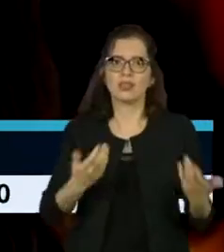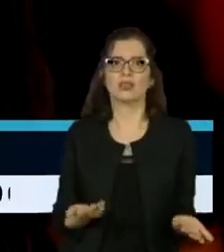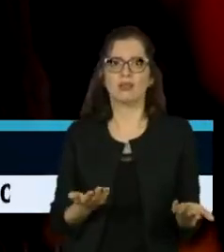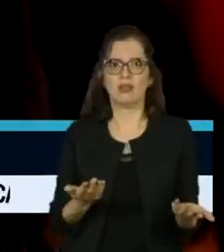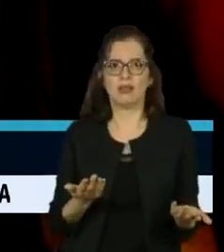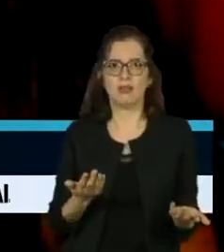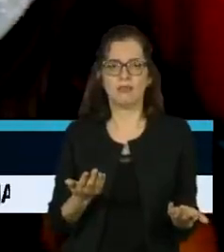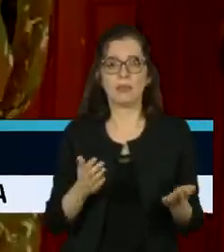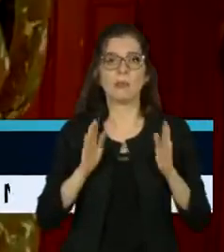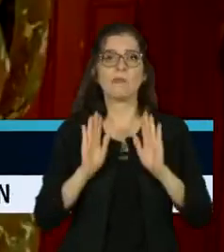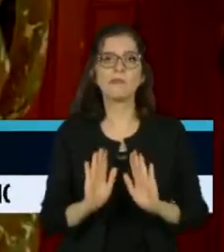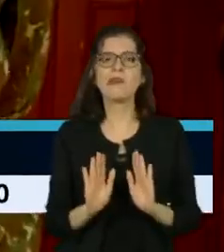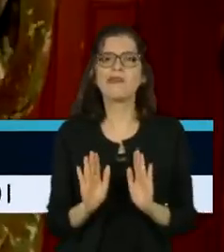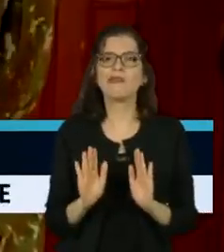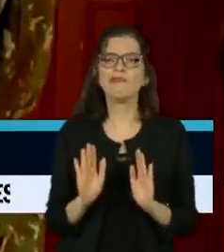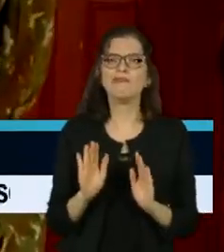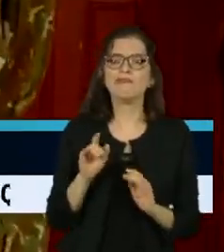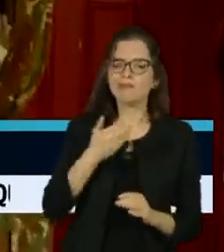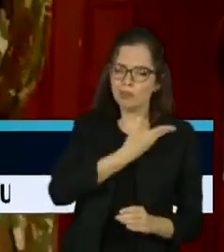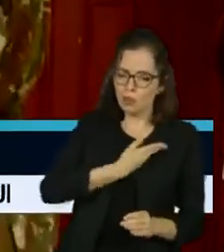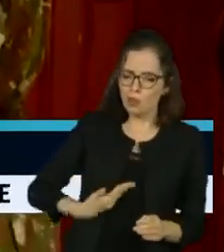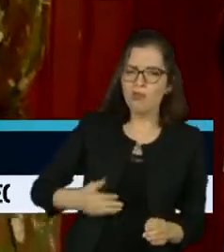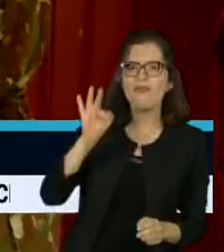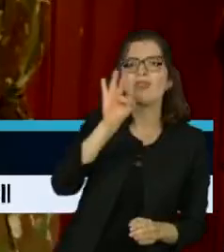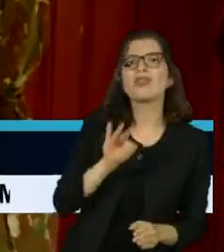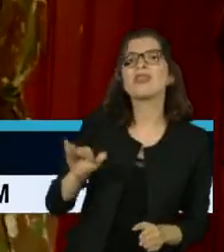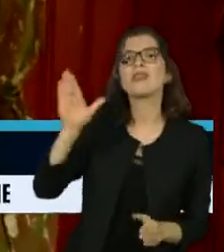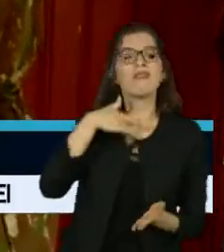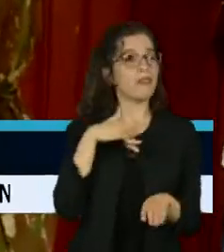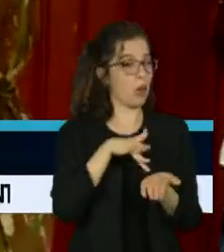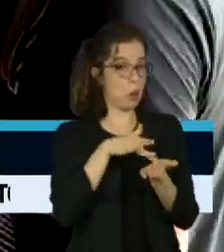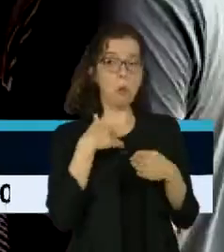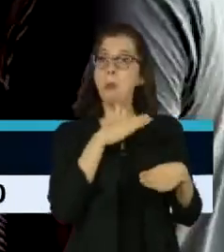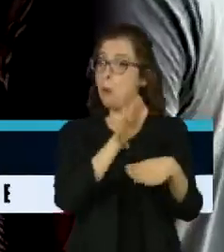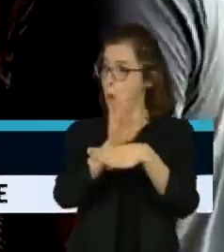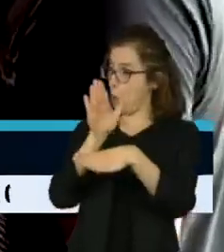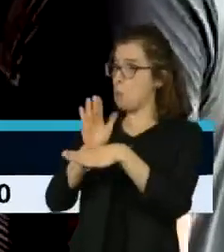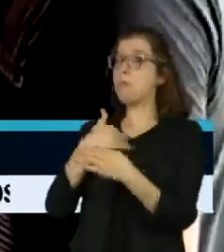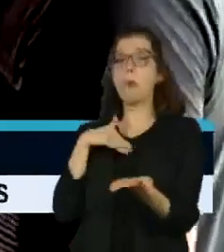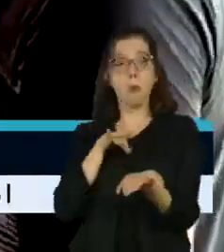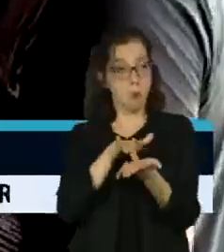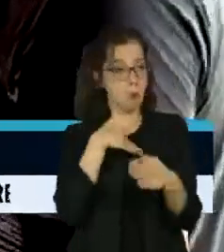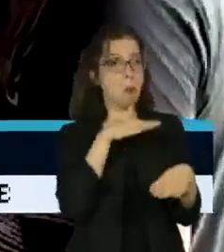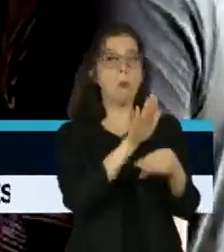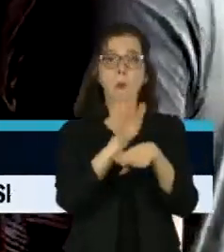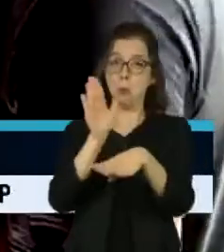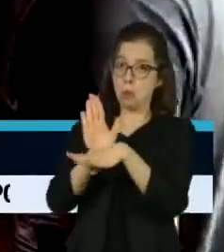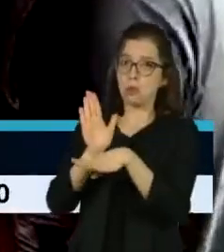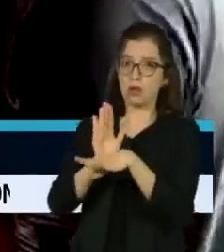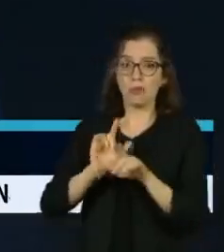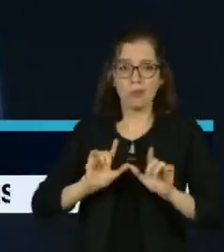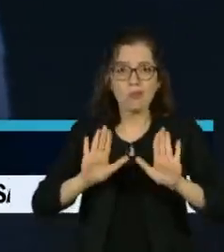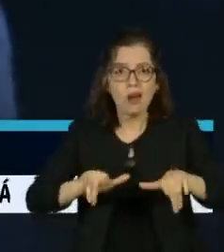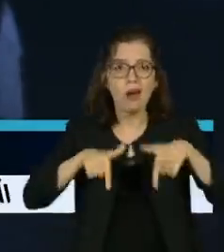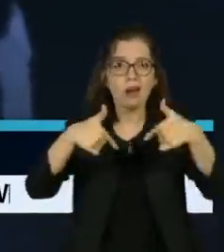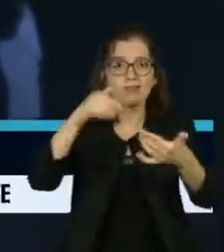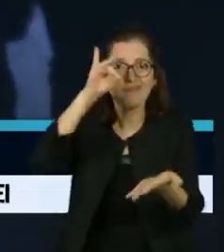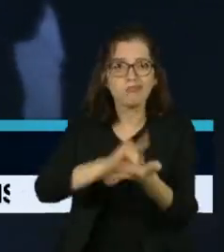um faz de conta, uma retórica de que estava fazendo algum trabalho que, na prática, não está sendo feito.